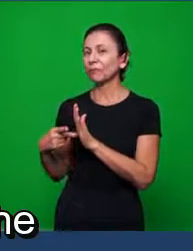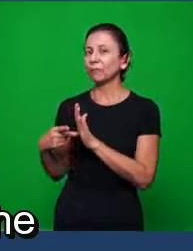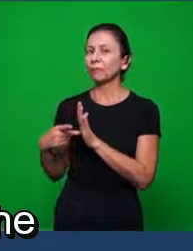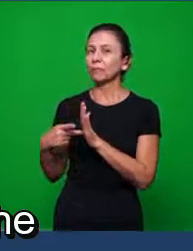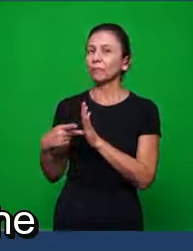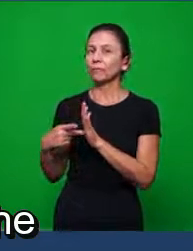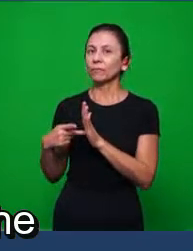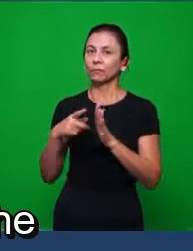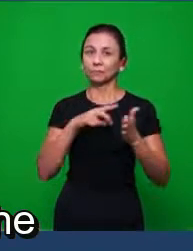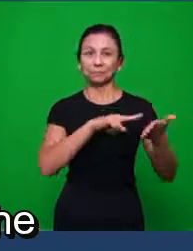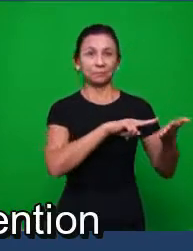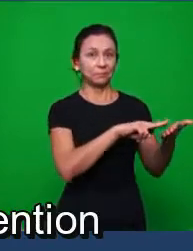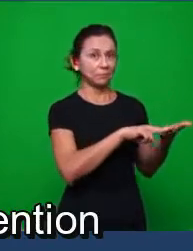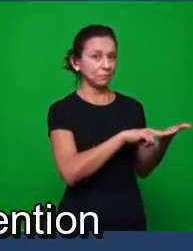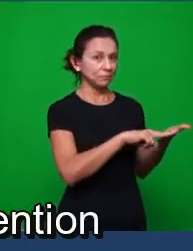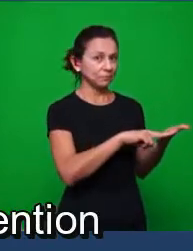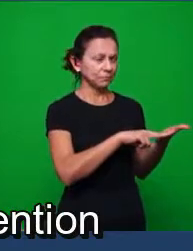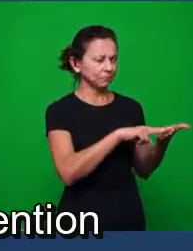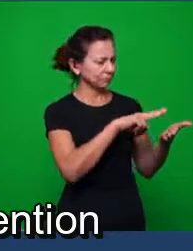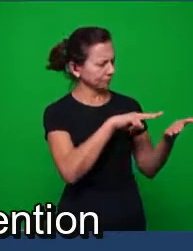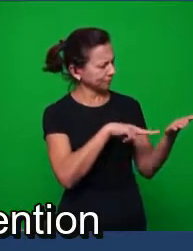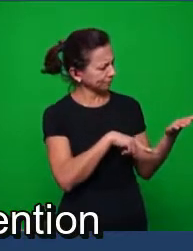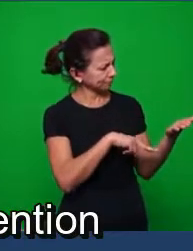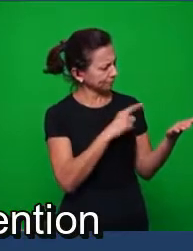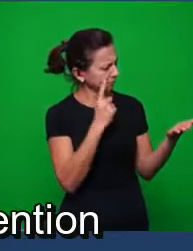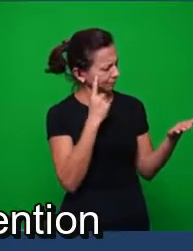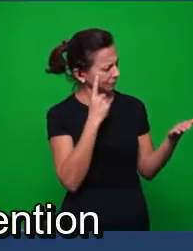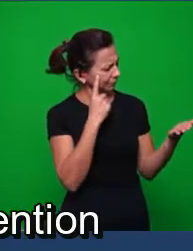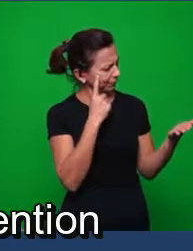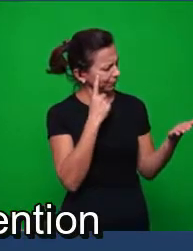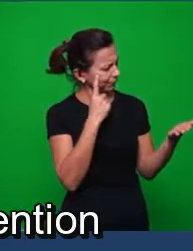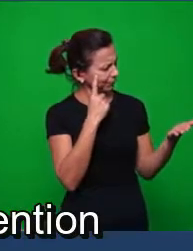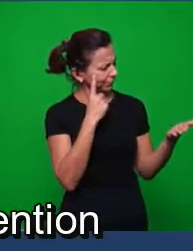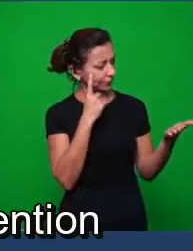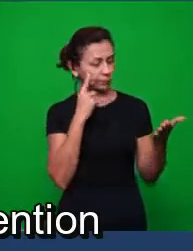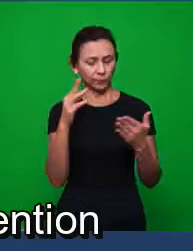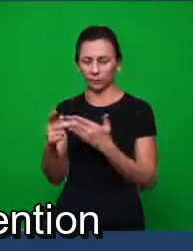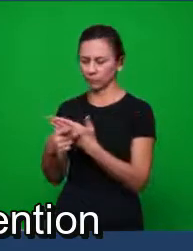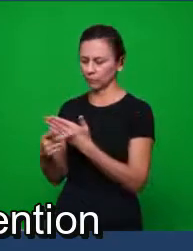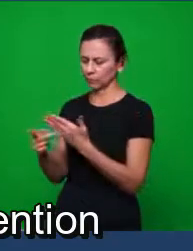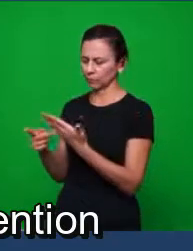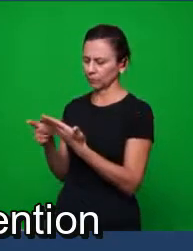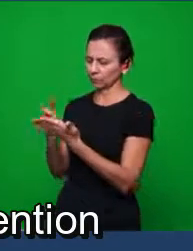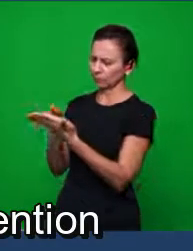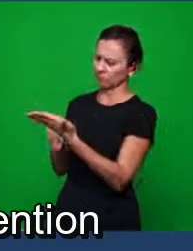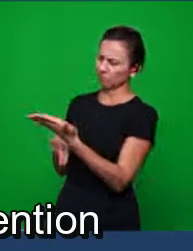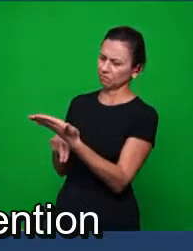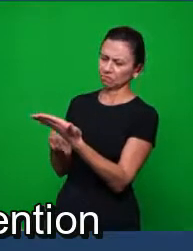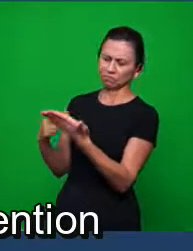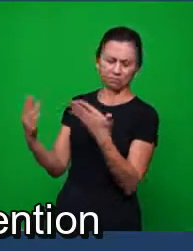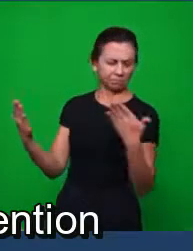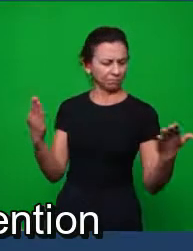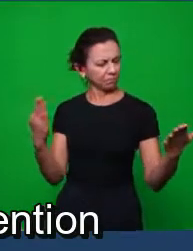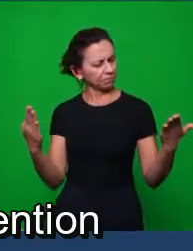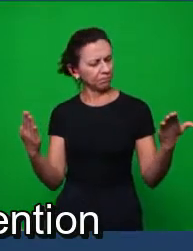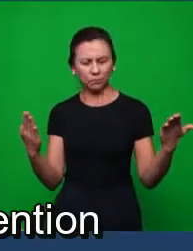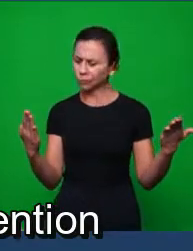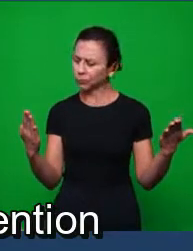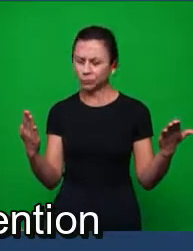a carta, se os irmãos vão ver o que acontece aqui,